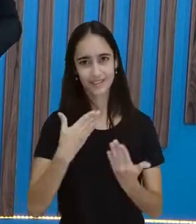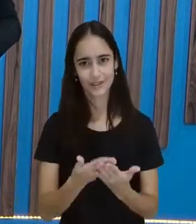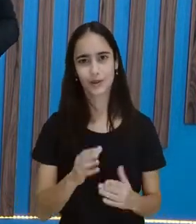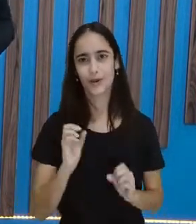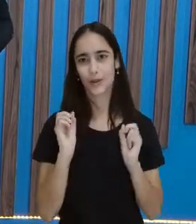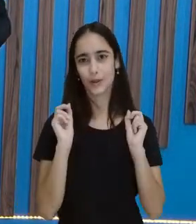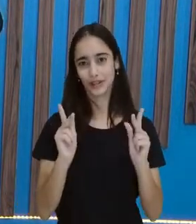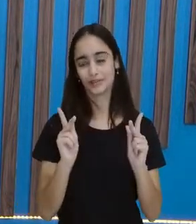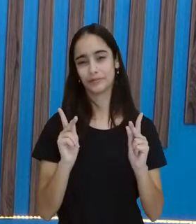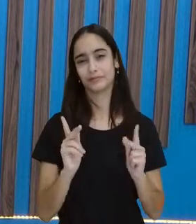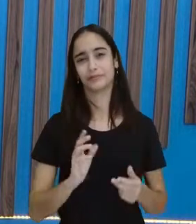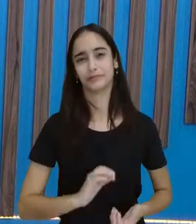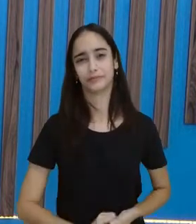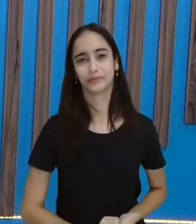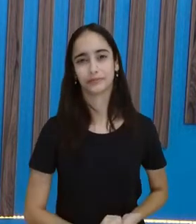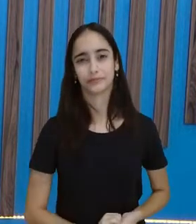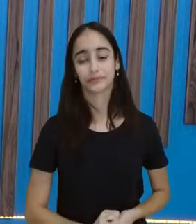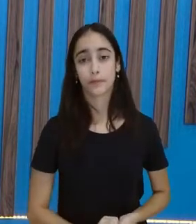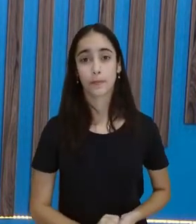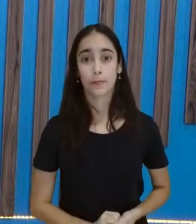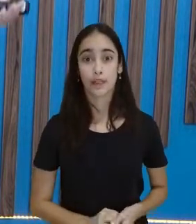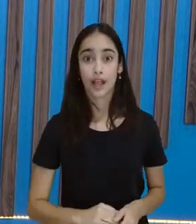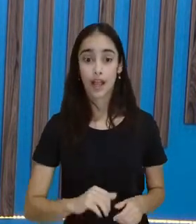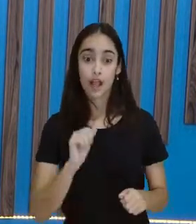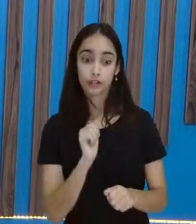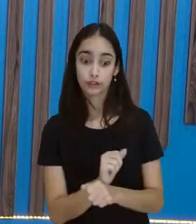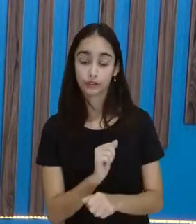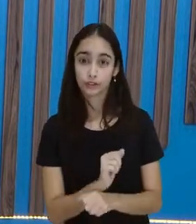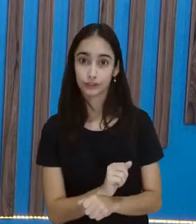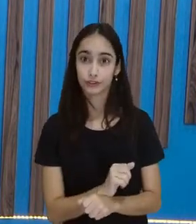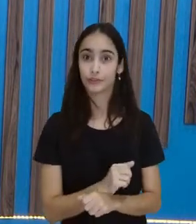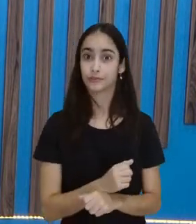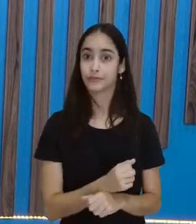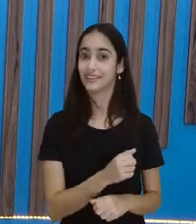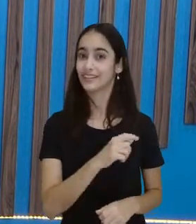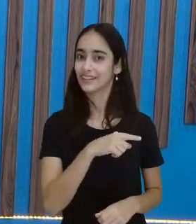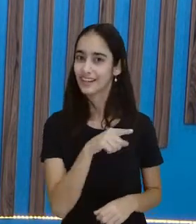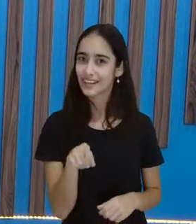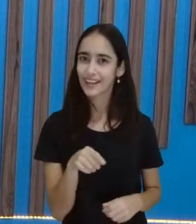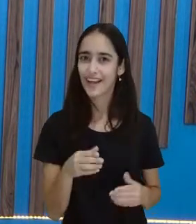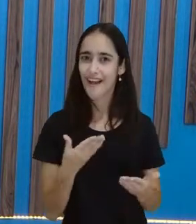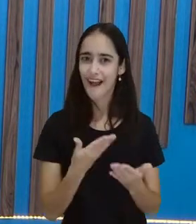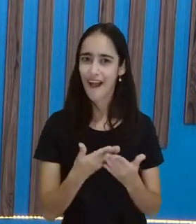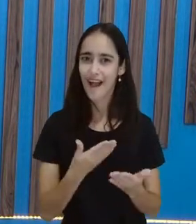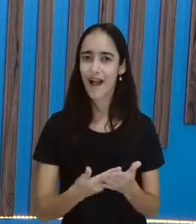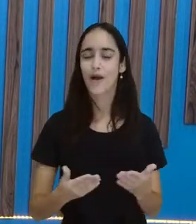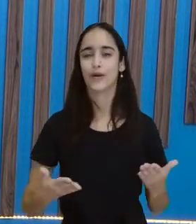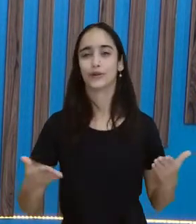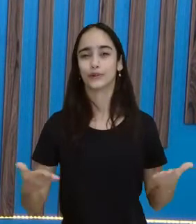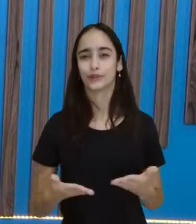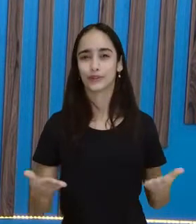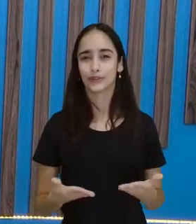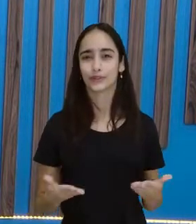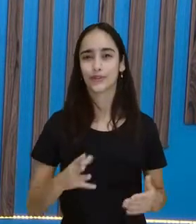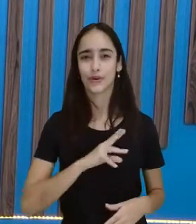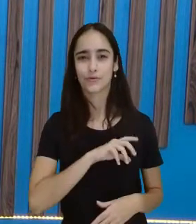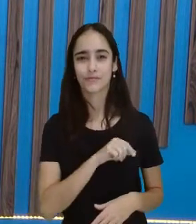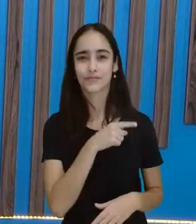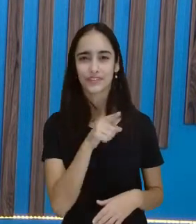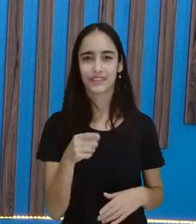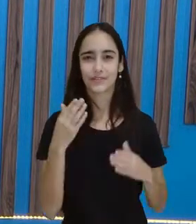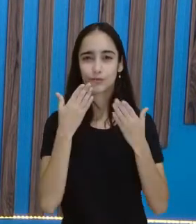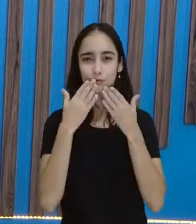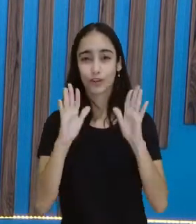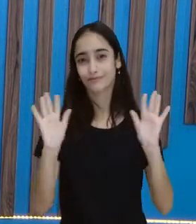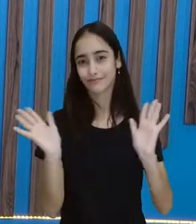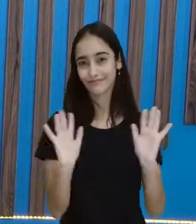a tua matrícula. Certo? Não saiam daí. Essa foi a aula de hoje. Espero que vocês tenham gostado muito. Eu amei estar aqui com vocês. Um beijão.